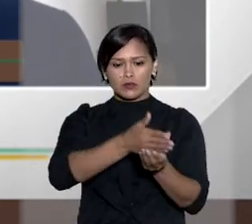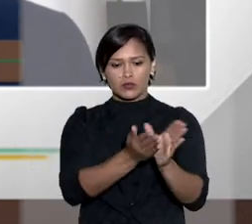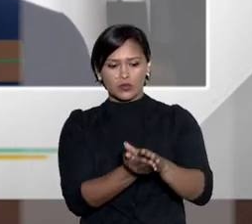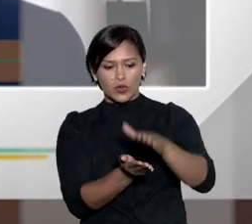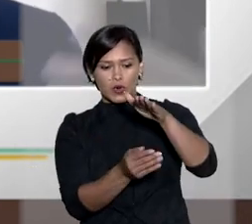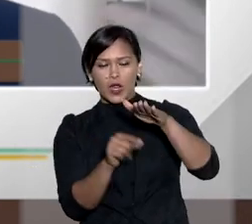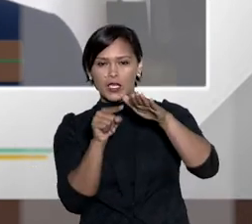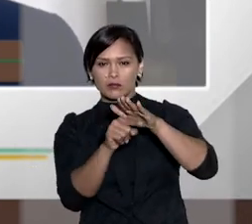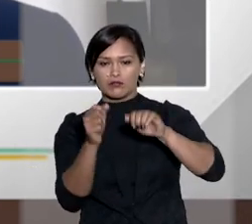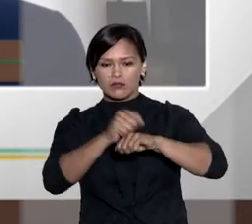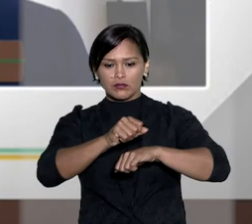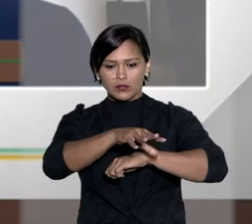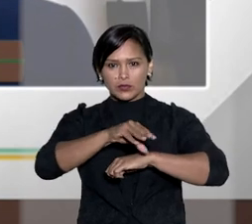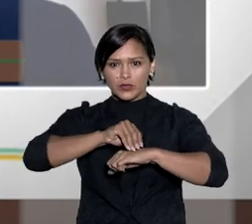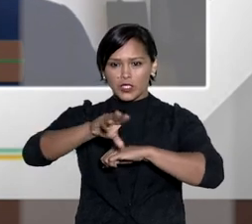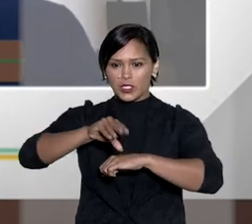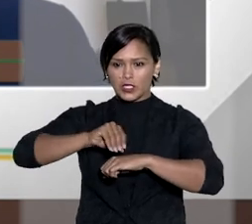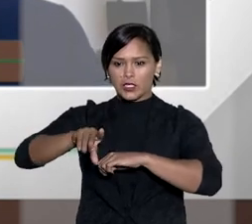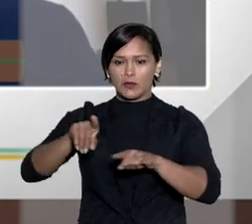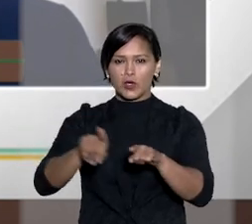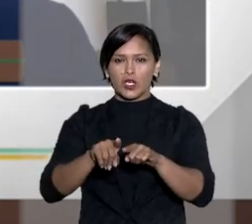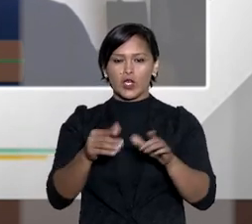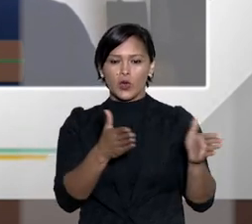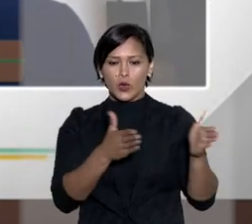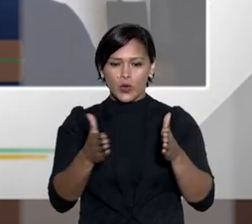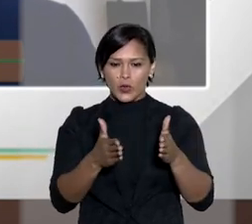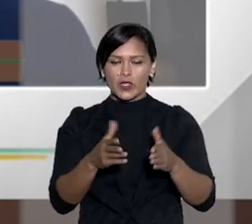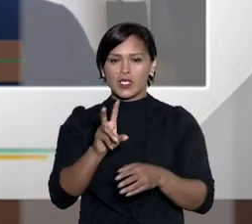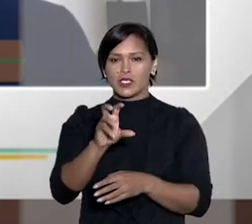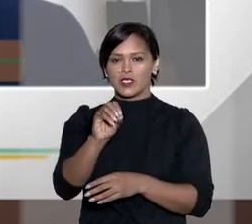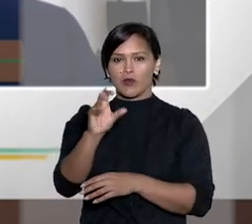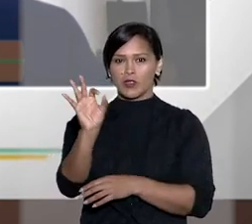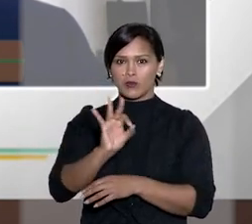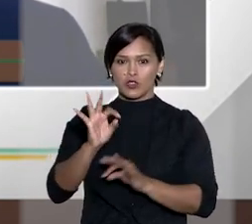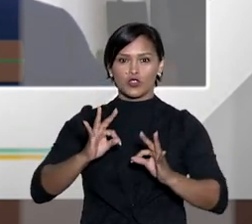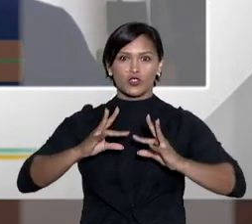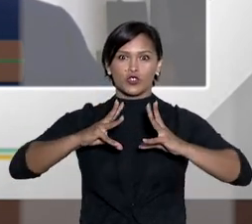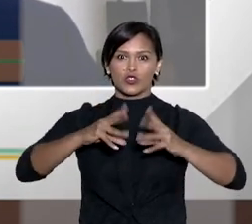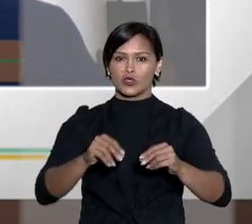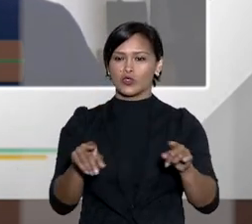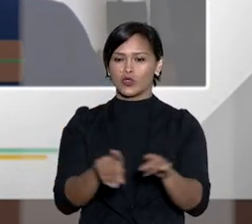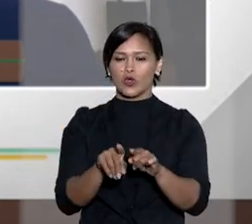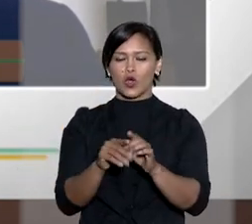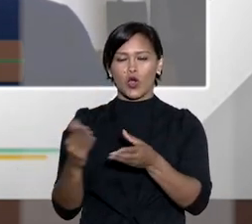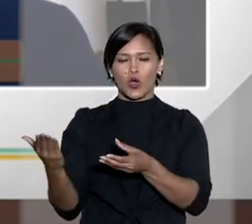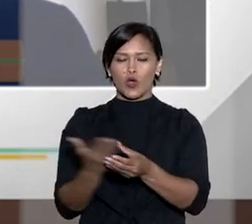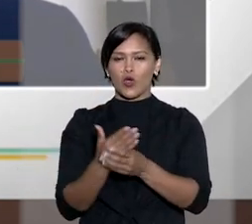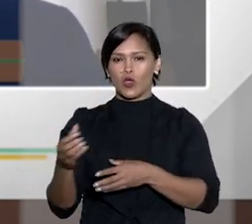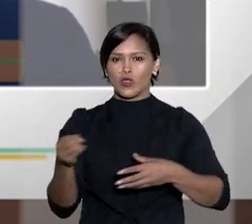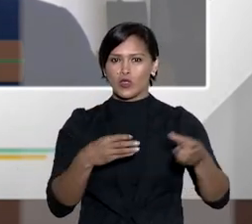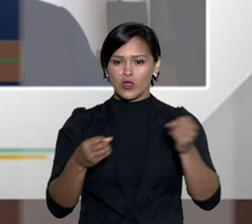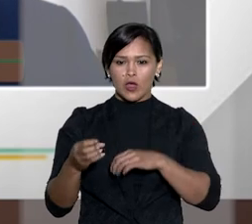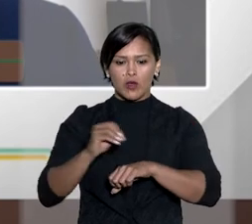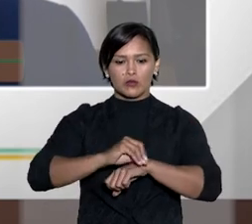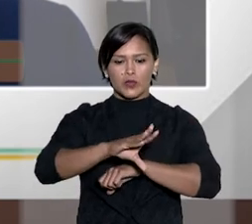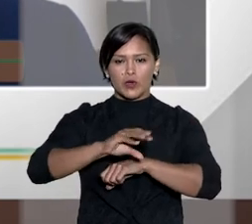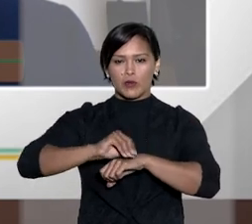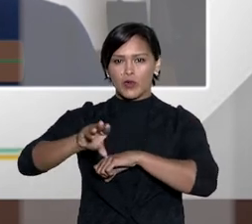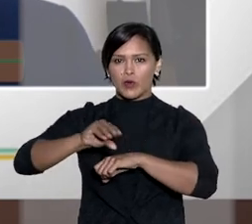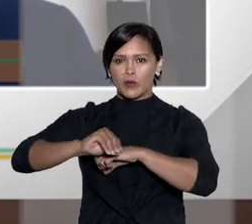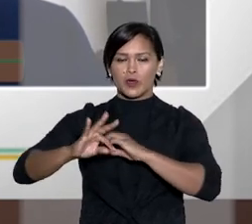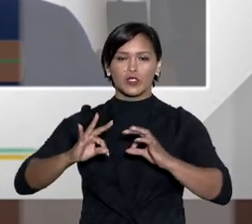especiais cívicos e a quantidade de demandas que são distribuídas a esse sistema que absorve praticamente 50% de todos